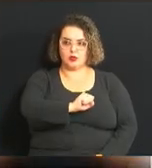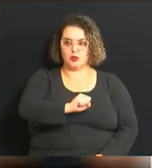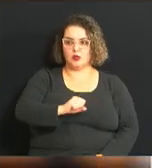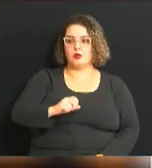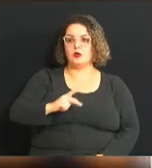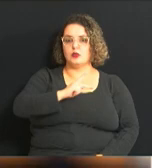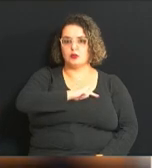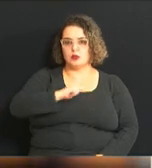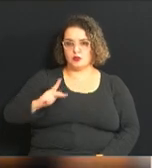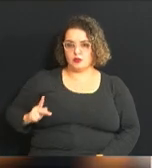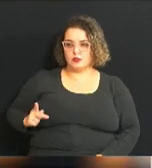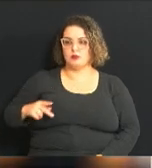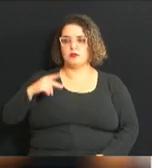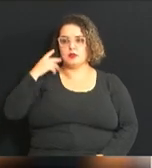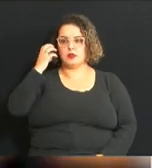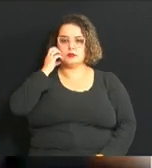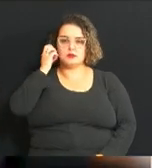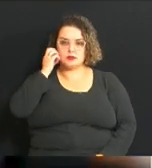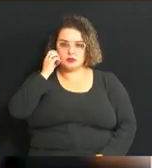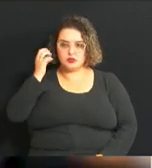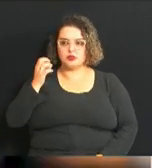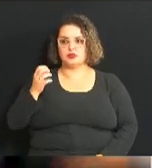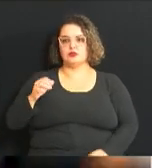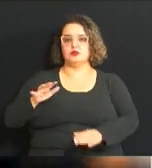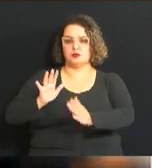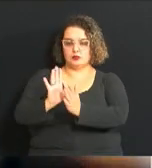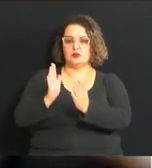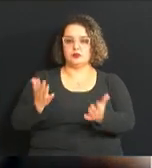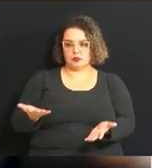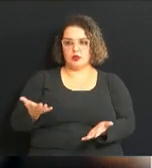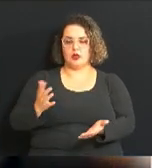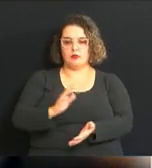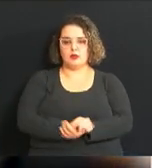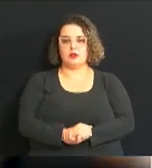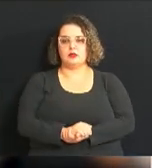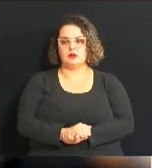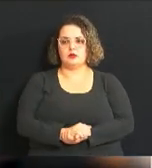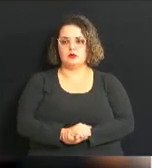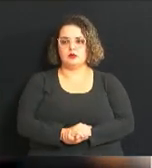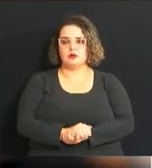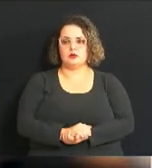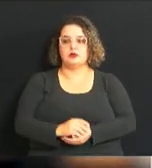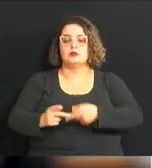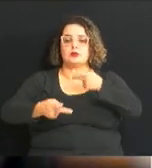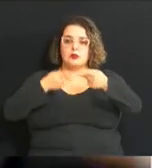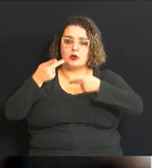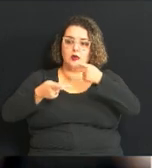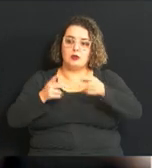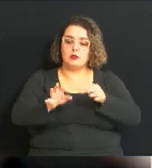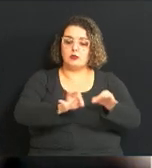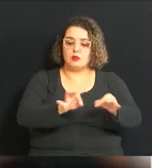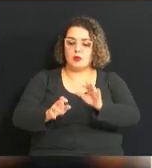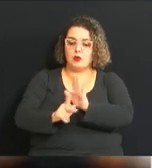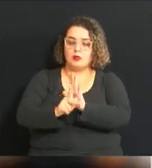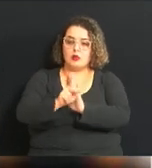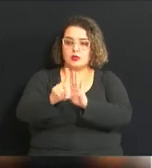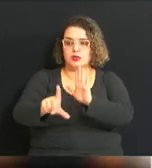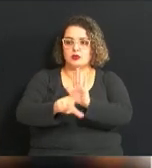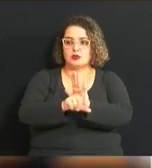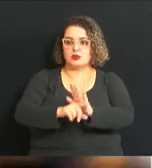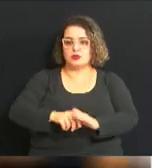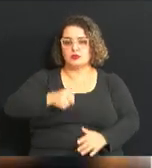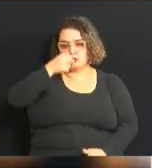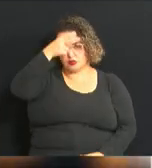parlamentar Igor Diego, que esteve à frente da discussão, que também abordou o projeto de lei complementar do prefeito